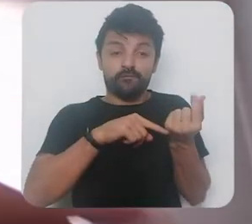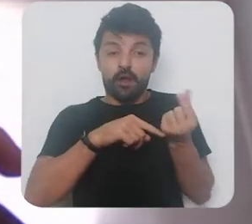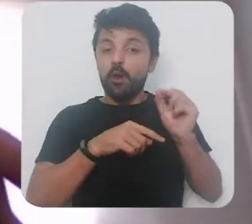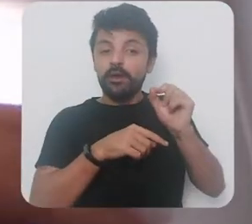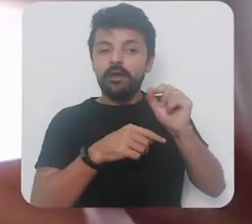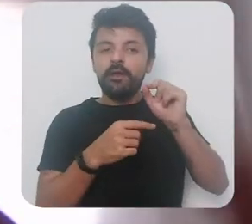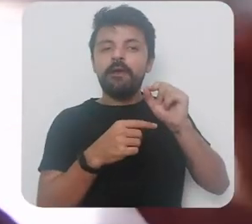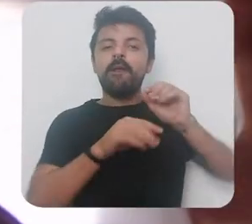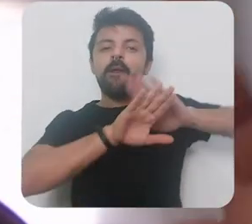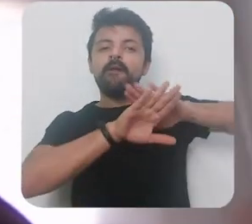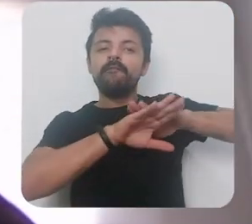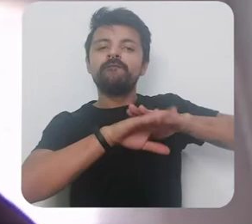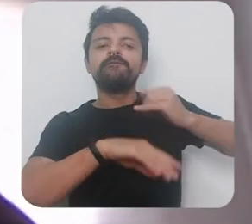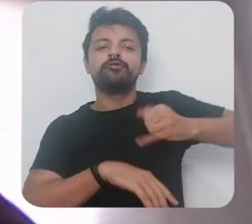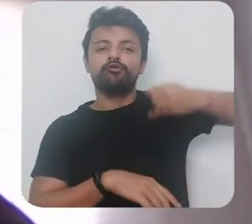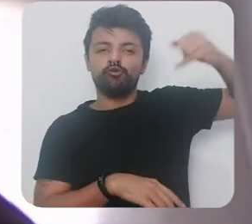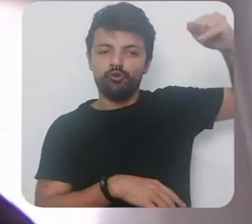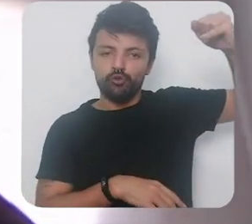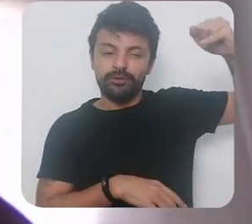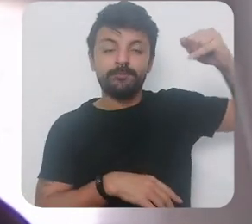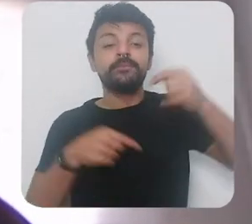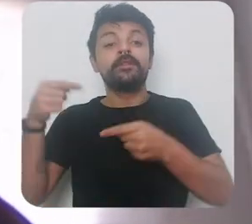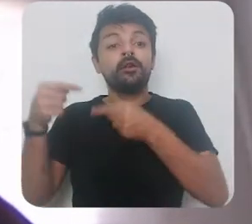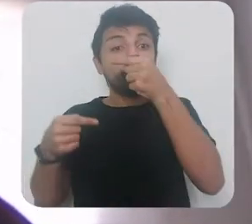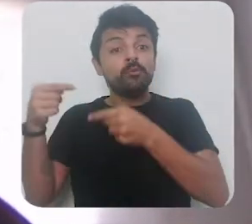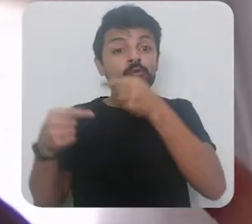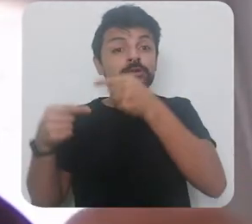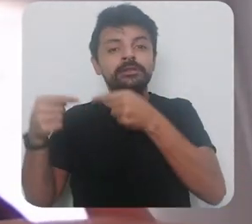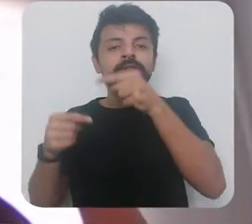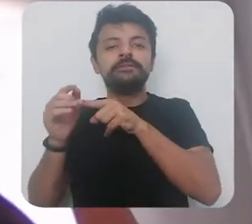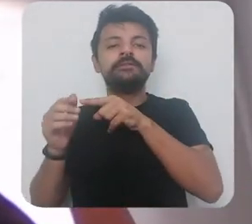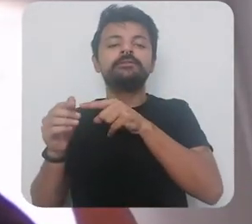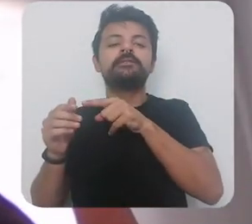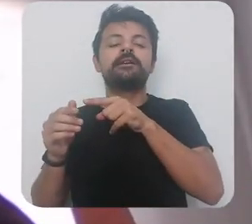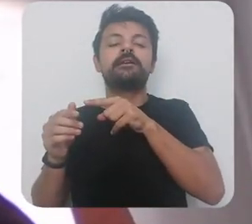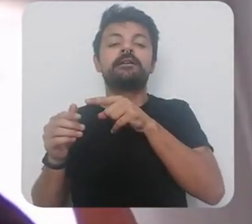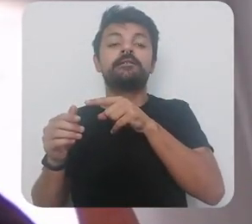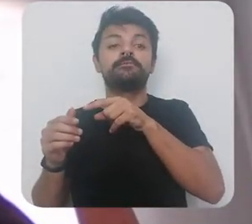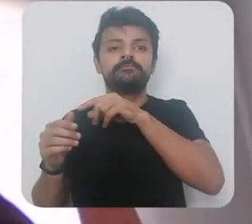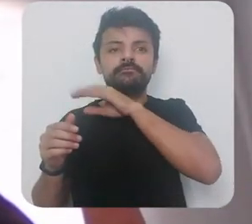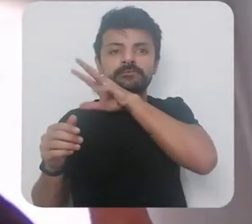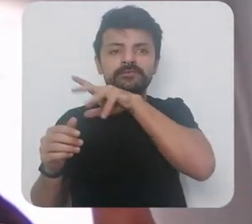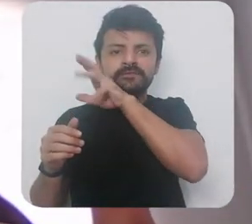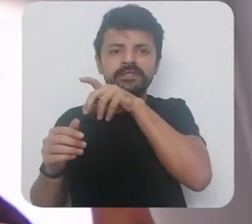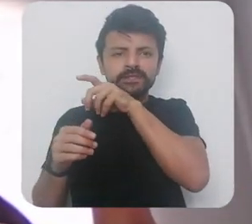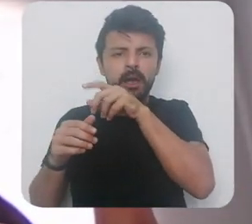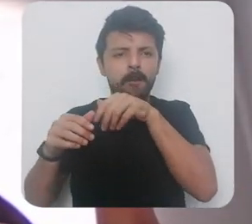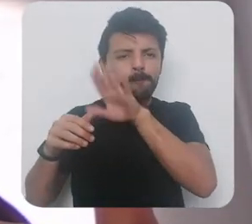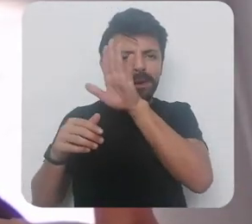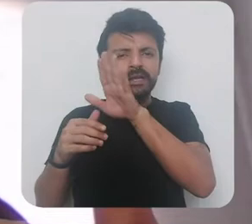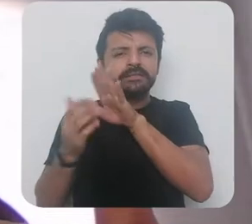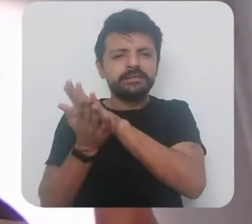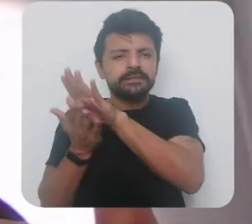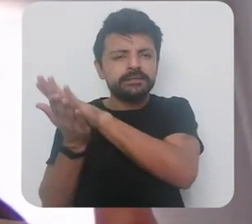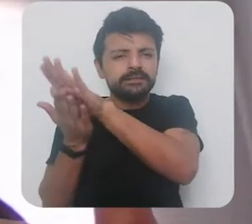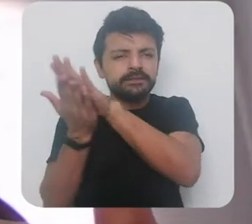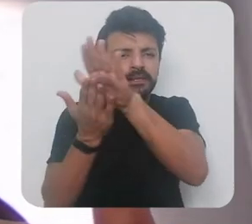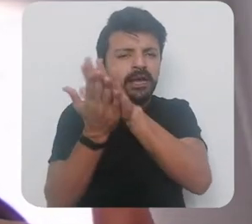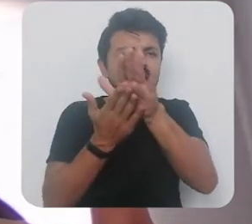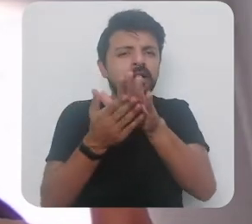monetária via juros política fiscal expandindo expandindo alguns gastos e